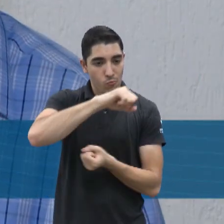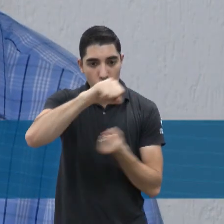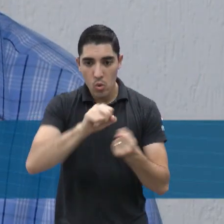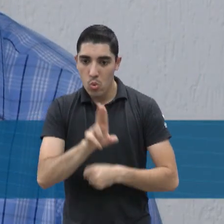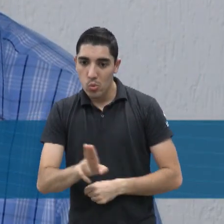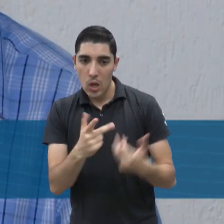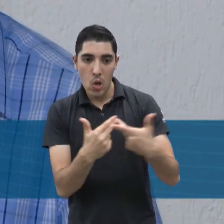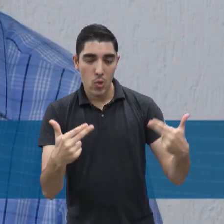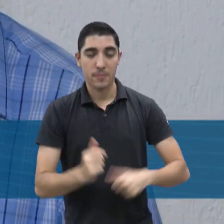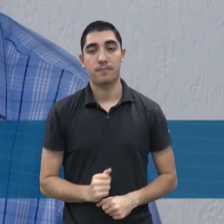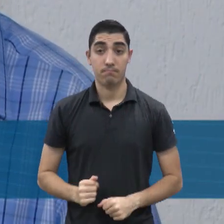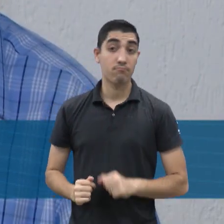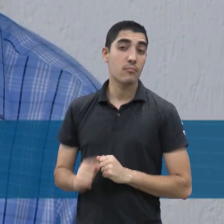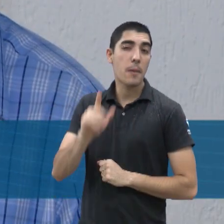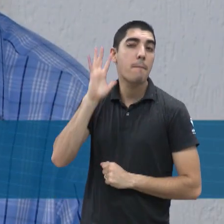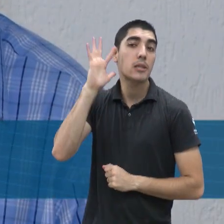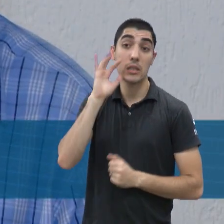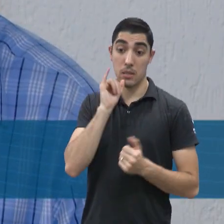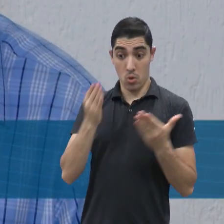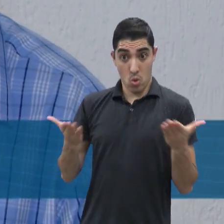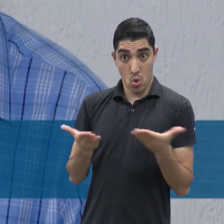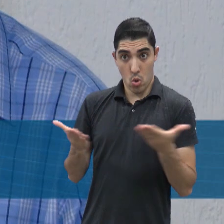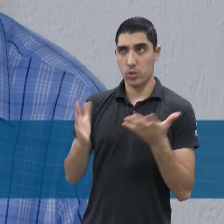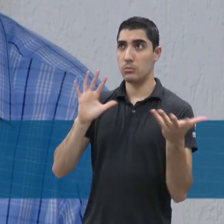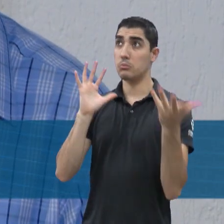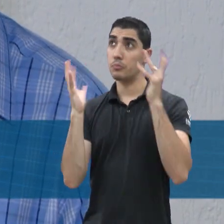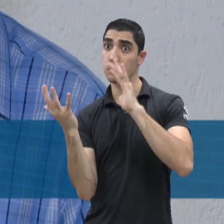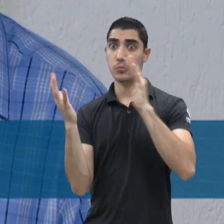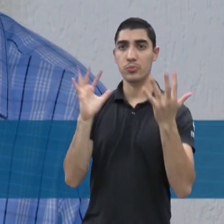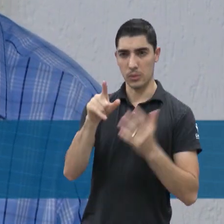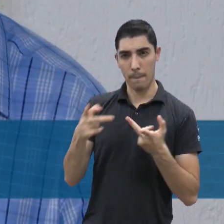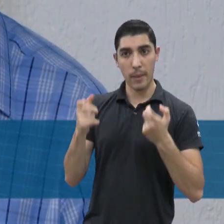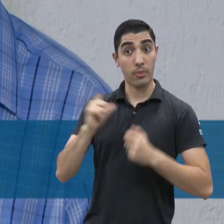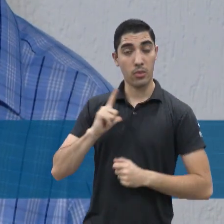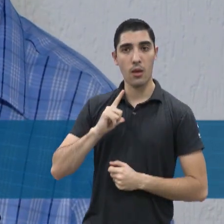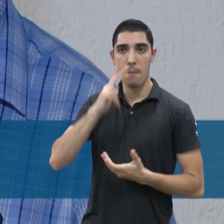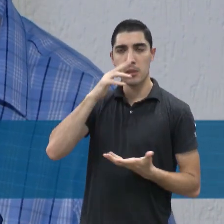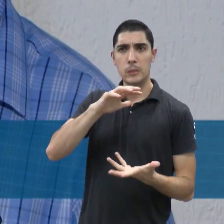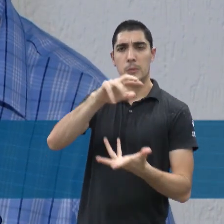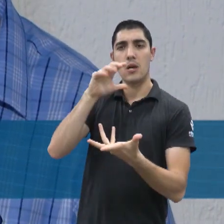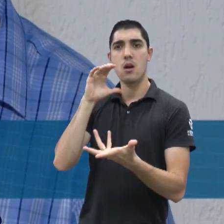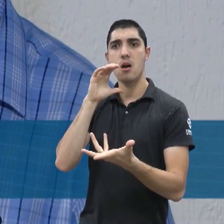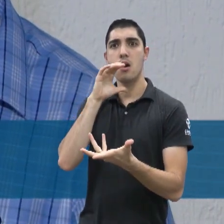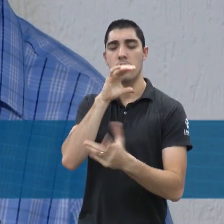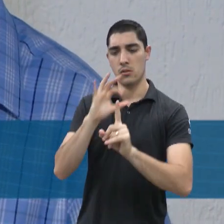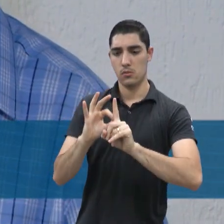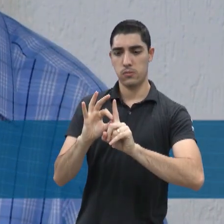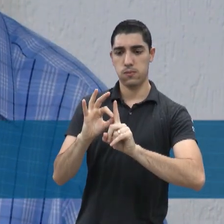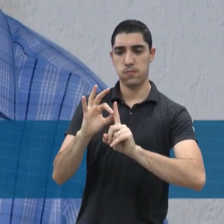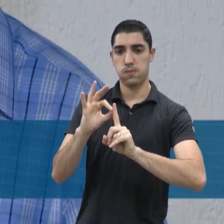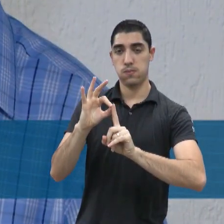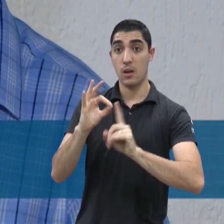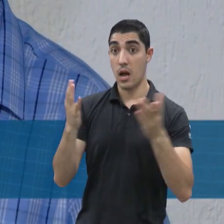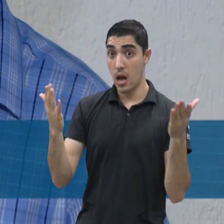o clima hoje, ele está cada dia mais quente. E a gente está entrando agora, nesse exato momento, em bandeira patamar